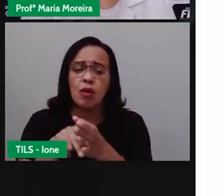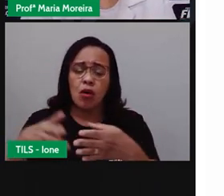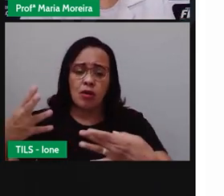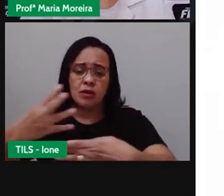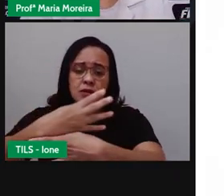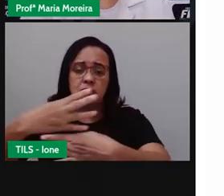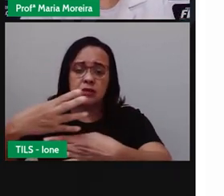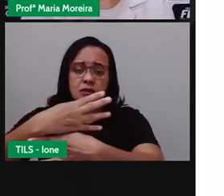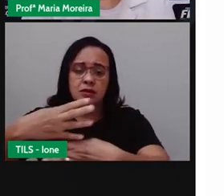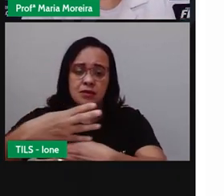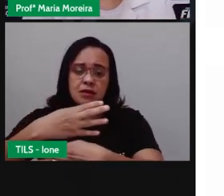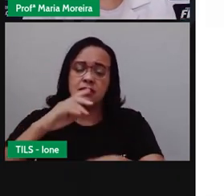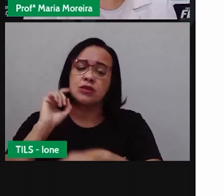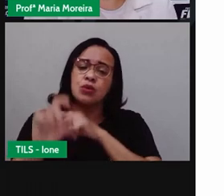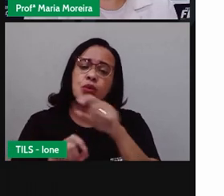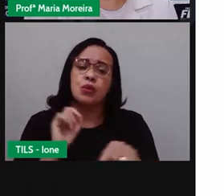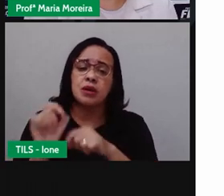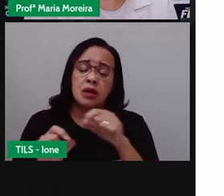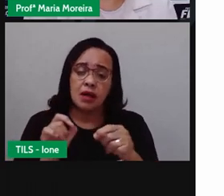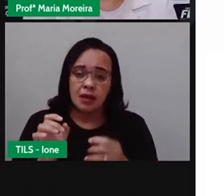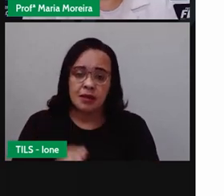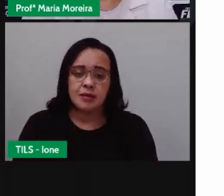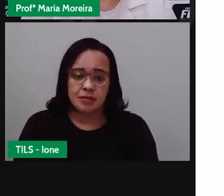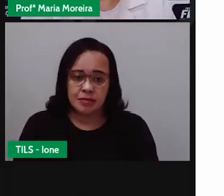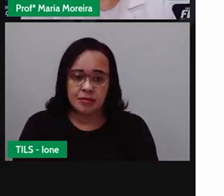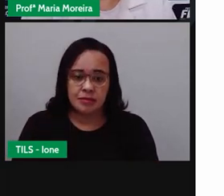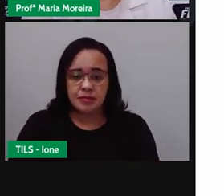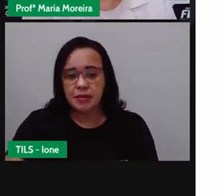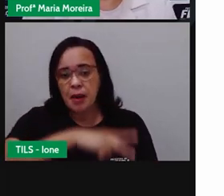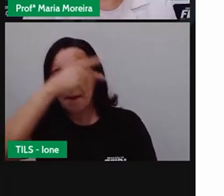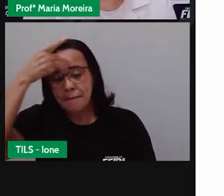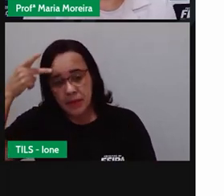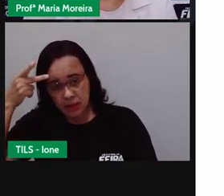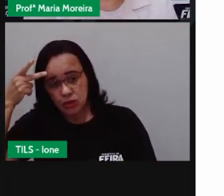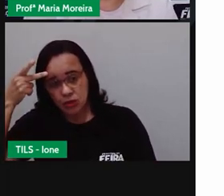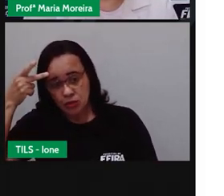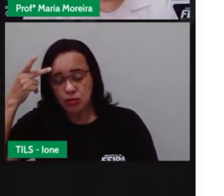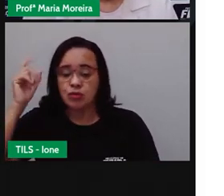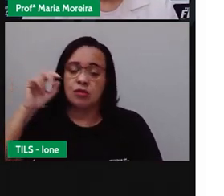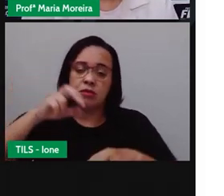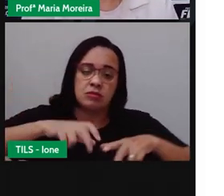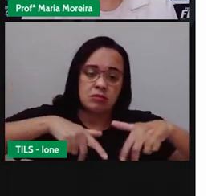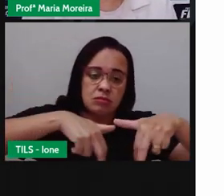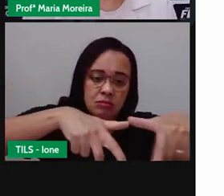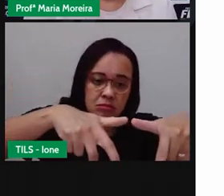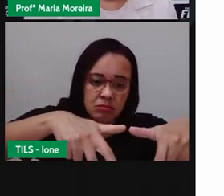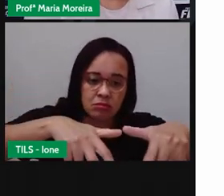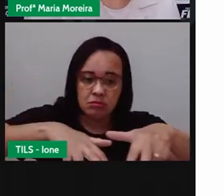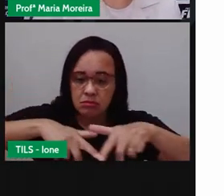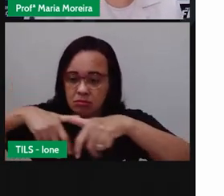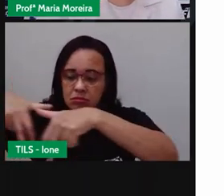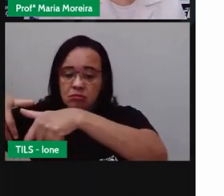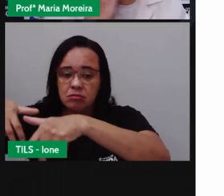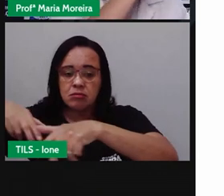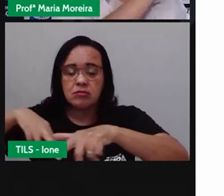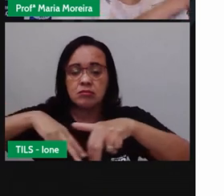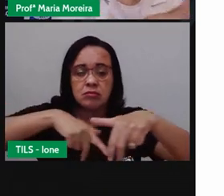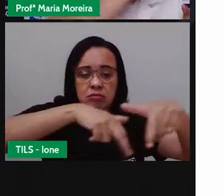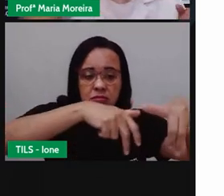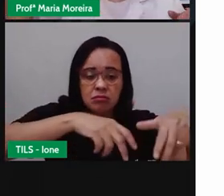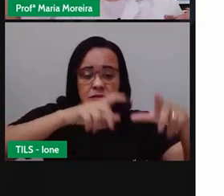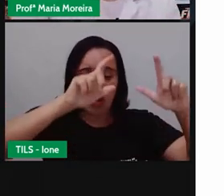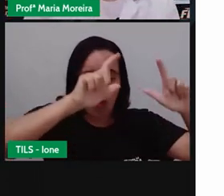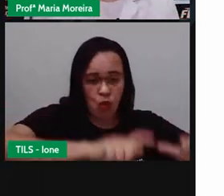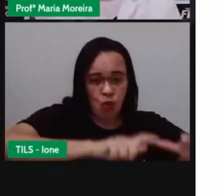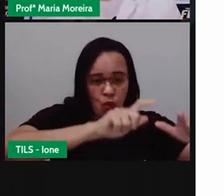A mobilidade urbana é a condição de deslocamento de um ponto a outro dentro de uma cidade. É você sair de um